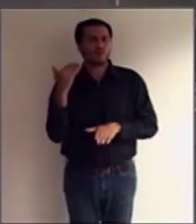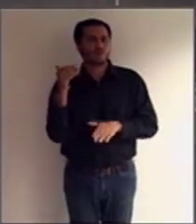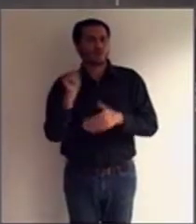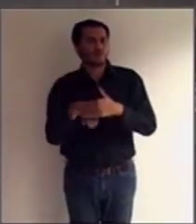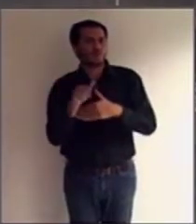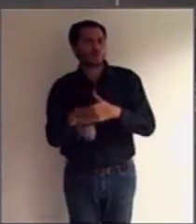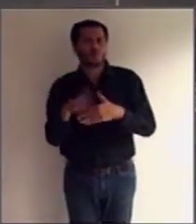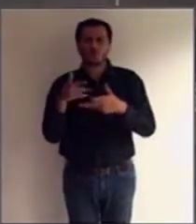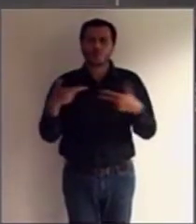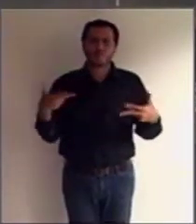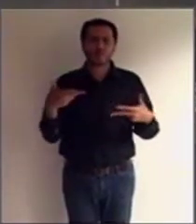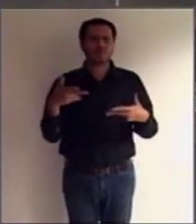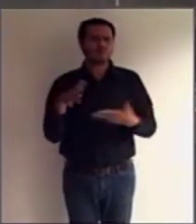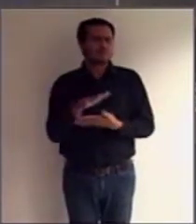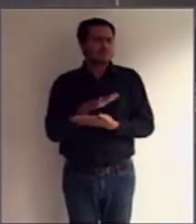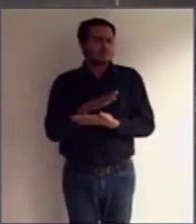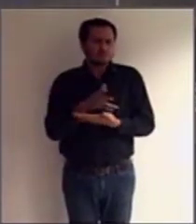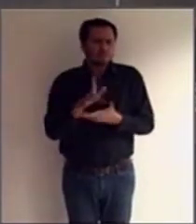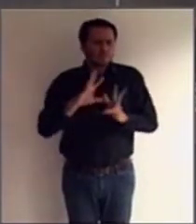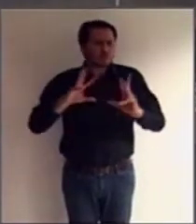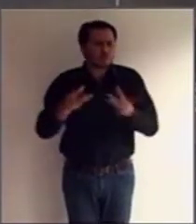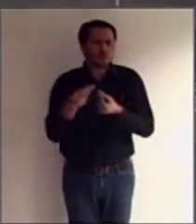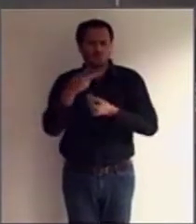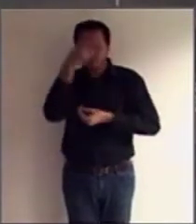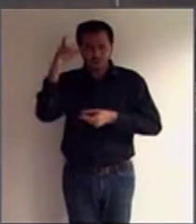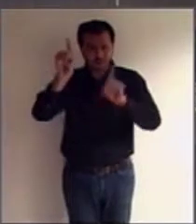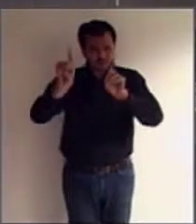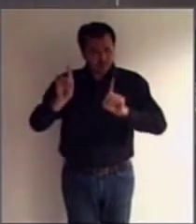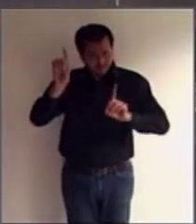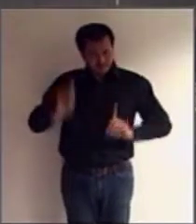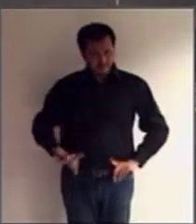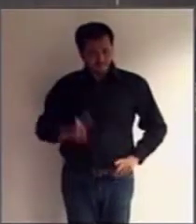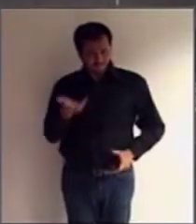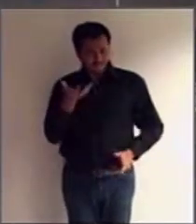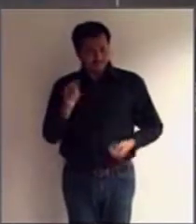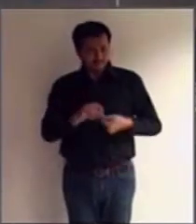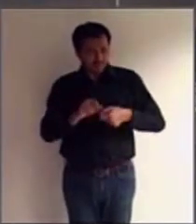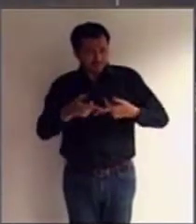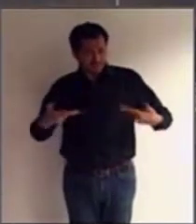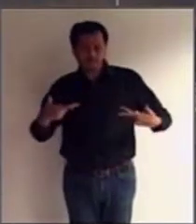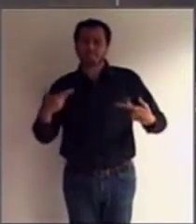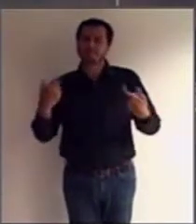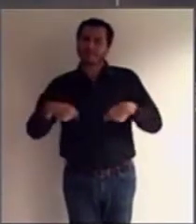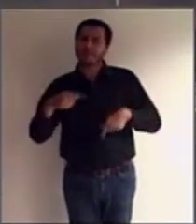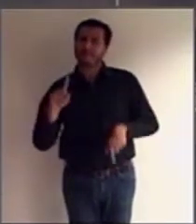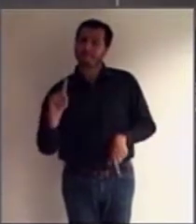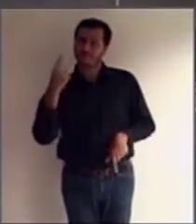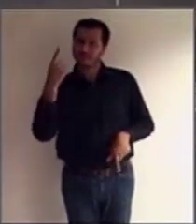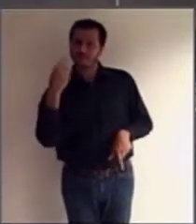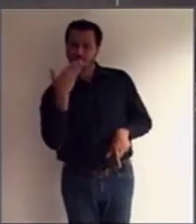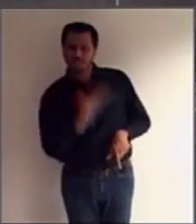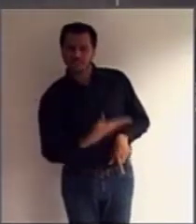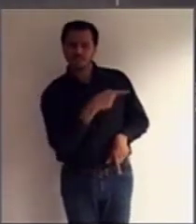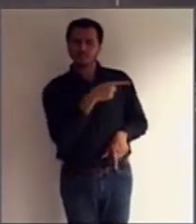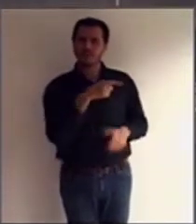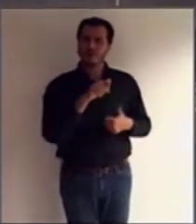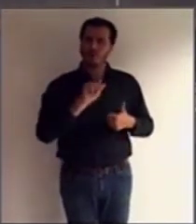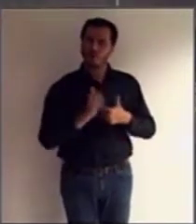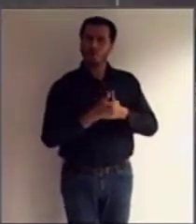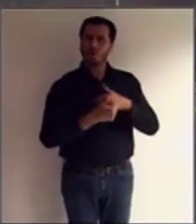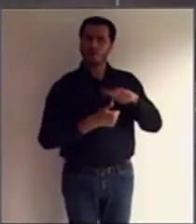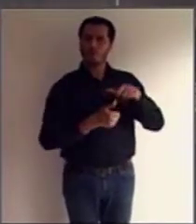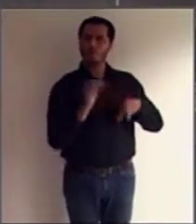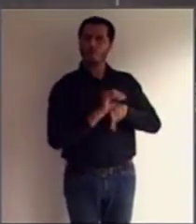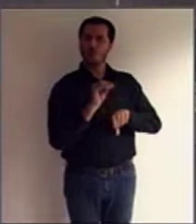deficiência precisasse fazer teria que ser por meio de autorização e assinatura do seu curador. A partir de 2002,